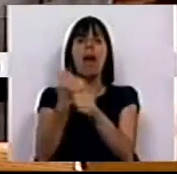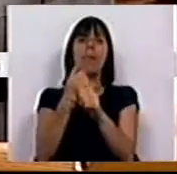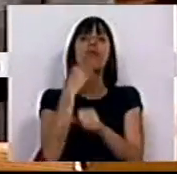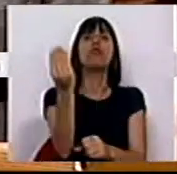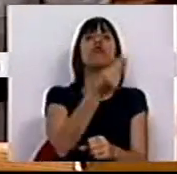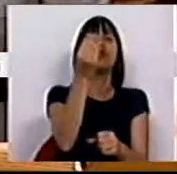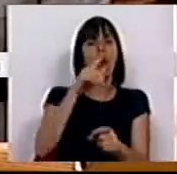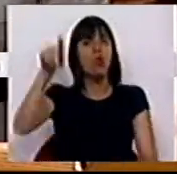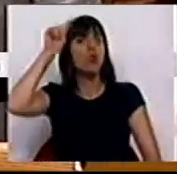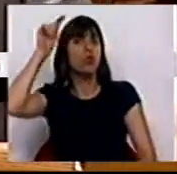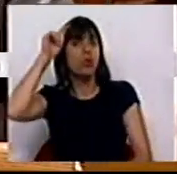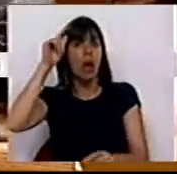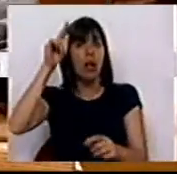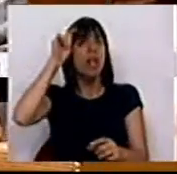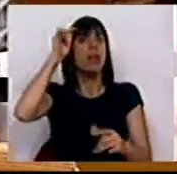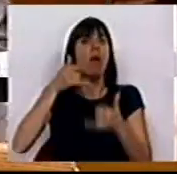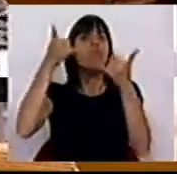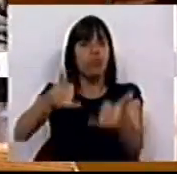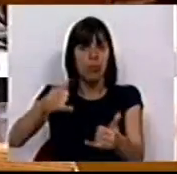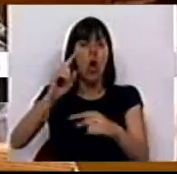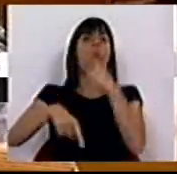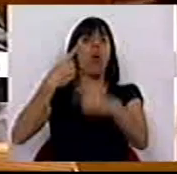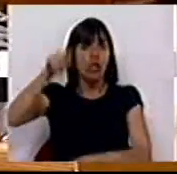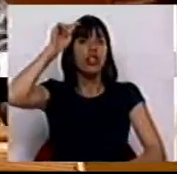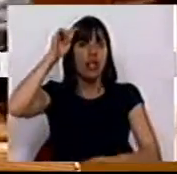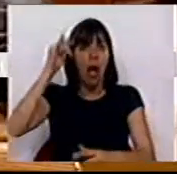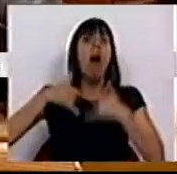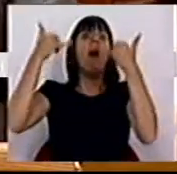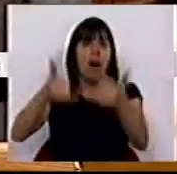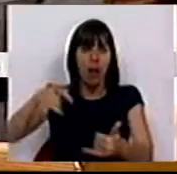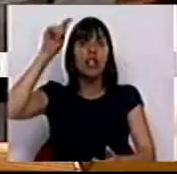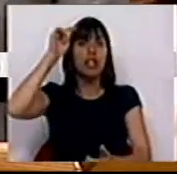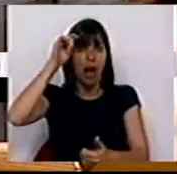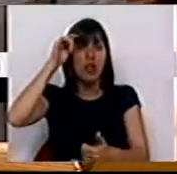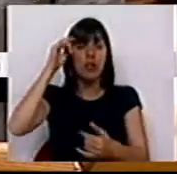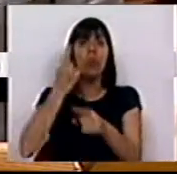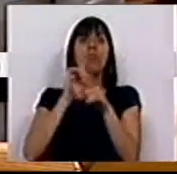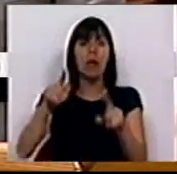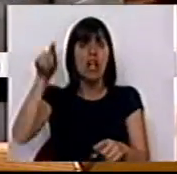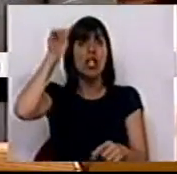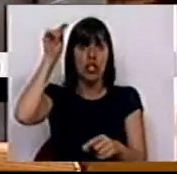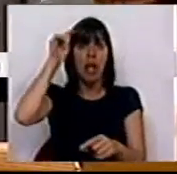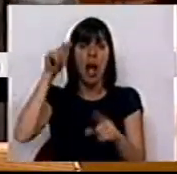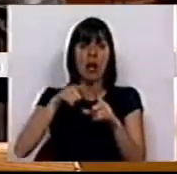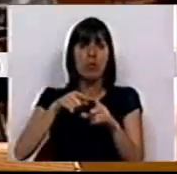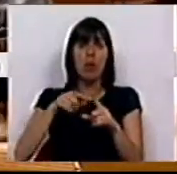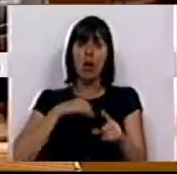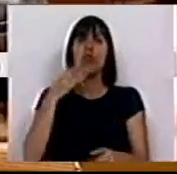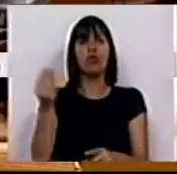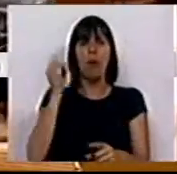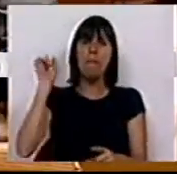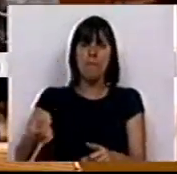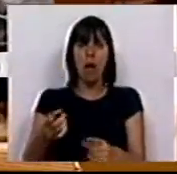emprego jovem o estágio, atrás do estágio, para a seguir vir outro estágio, para depois outro estágio, porque há estágios que quer condenar a nossa